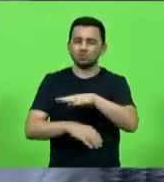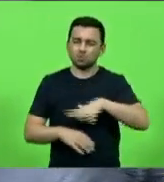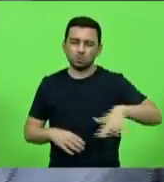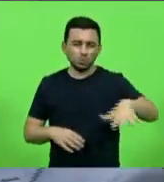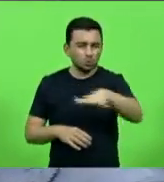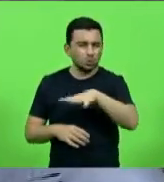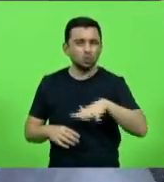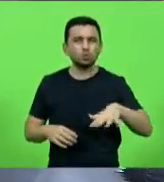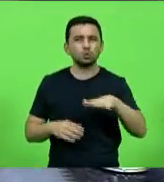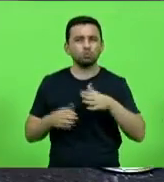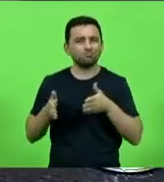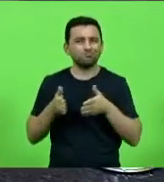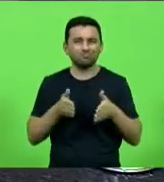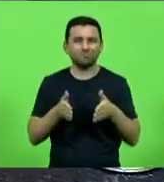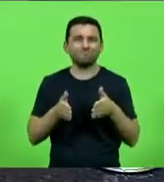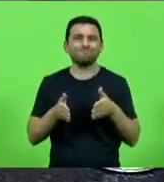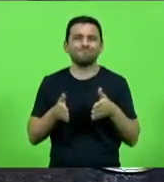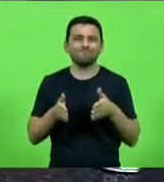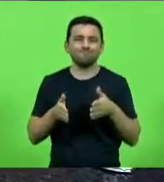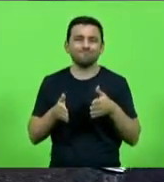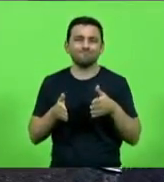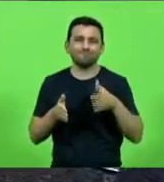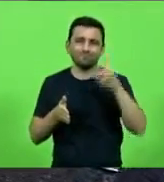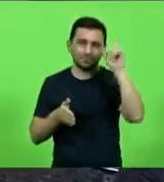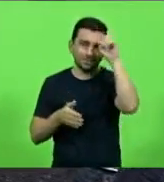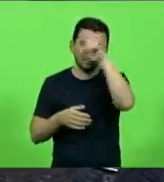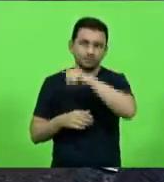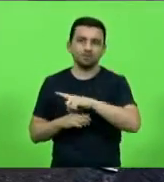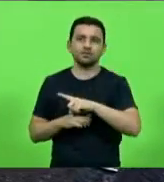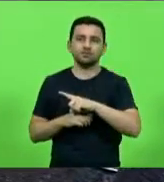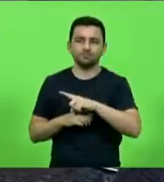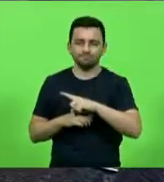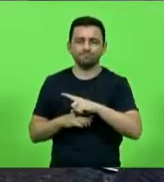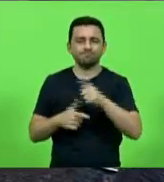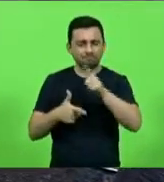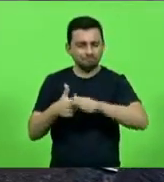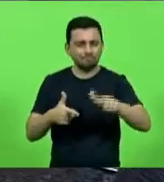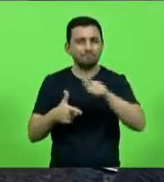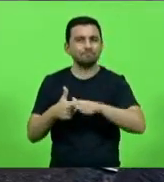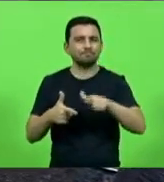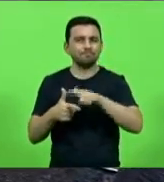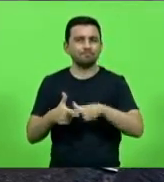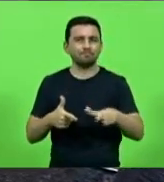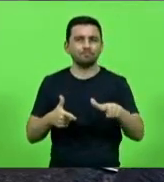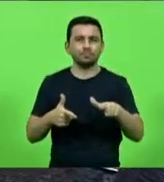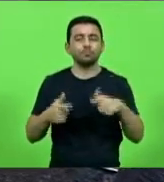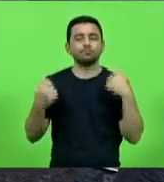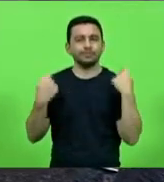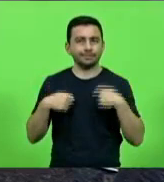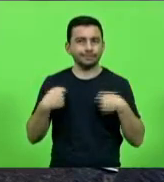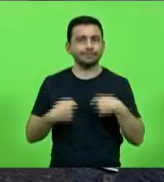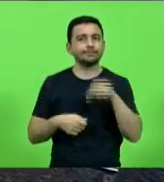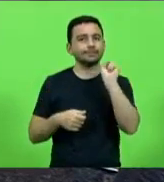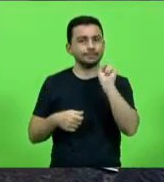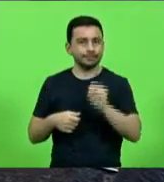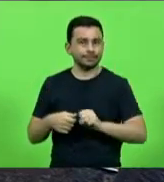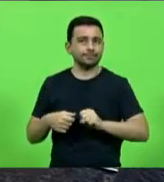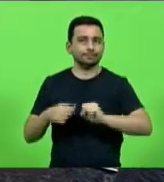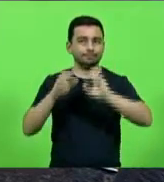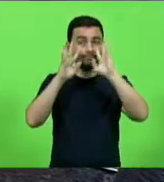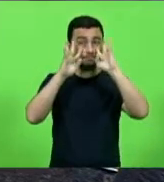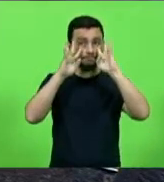forma que, de uma forma de calamidade pública. Então precisamos sim da atenção e